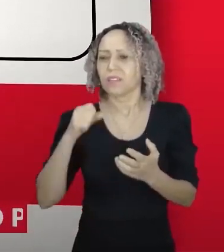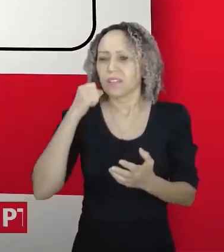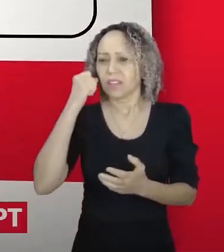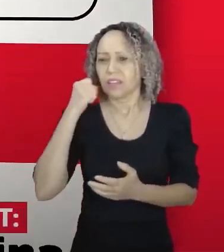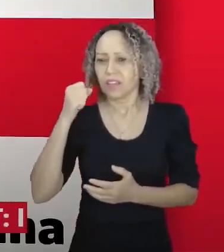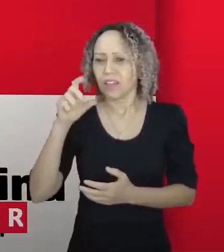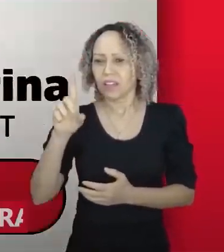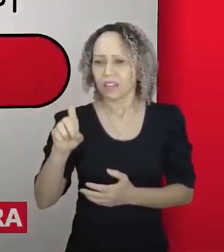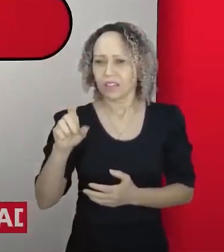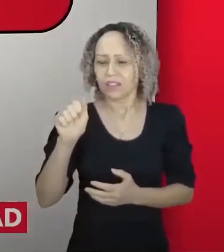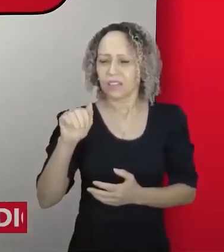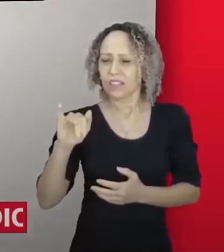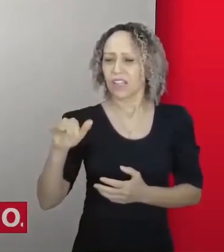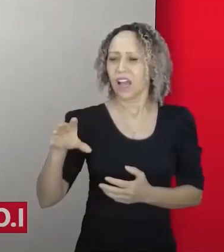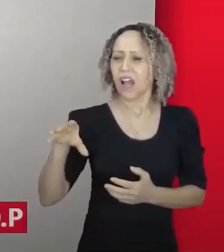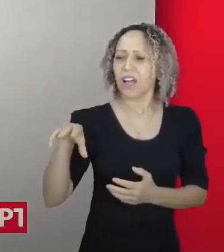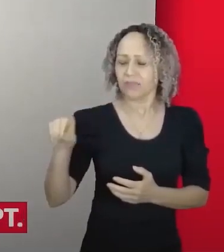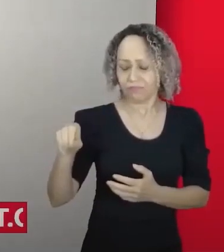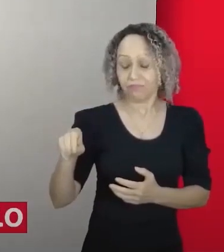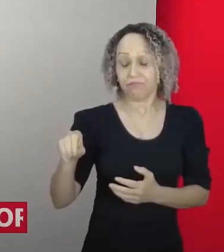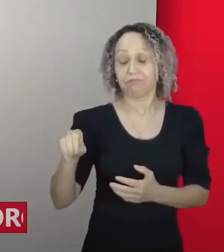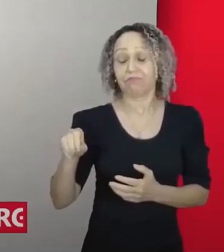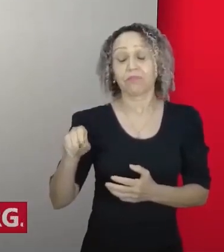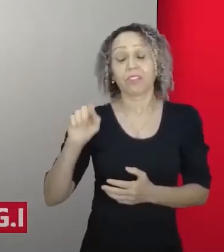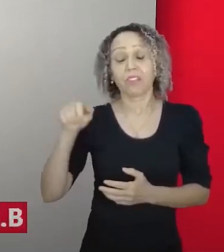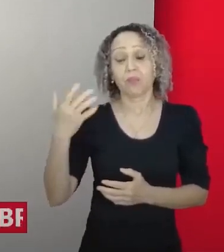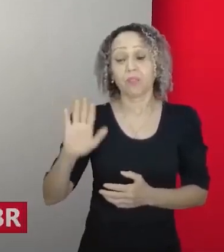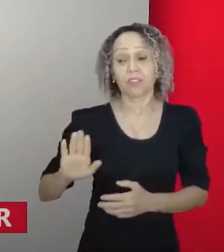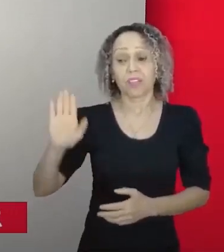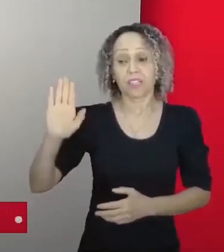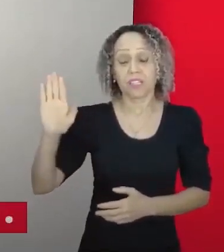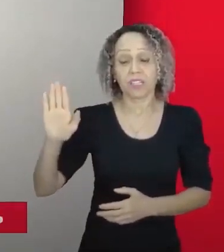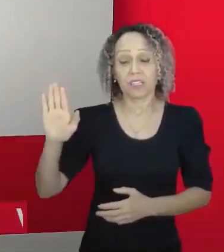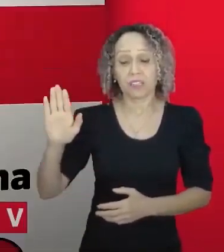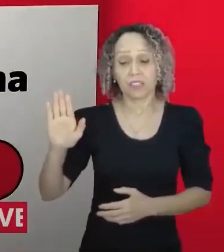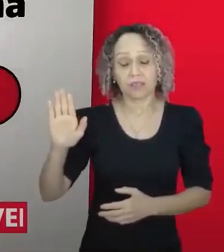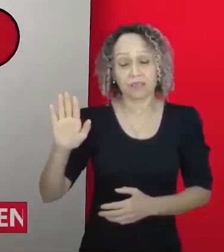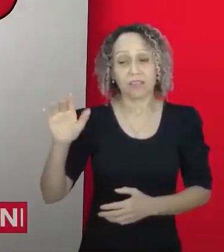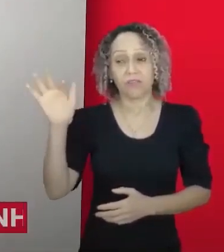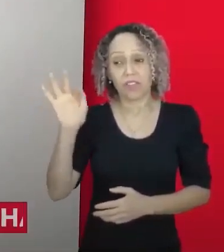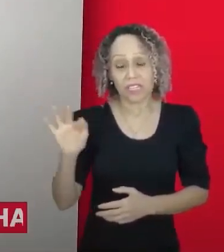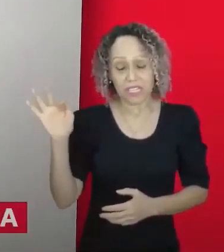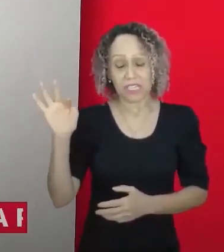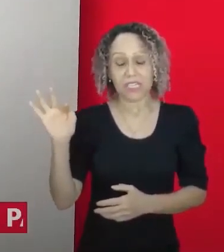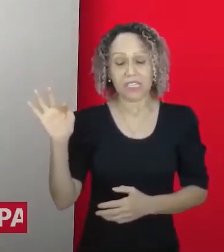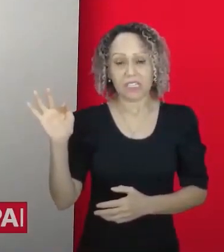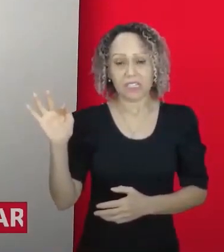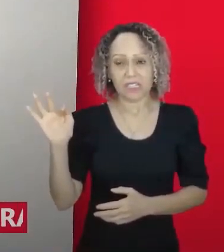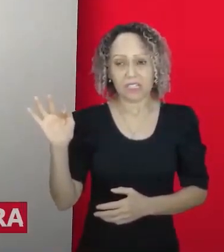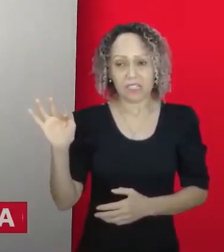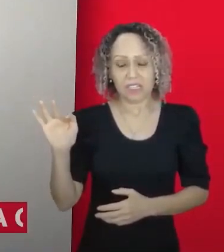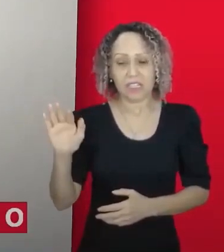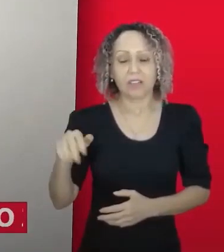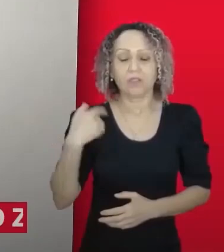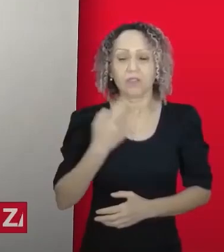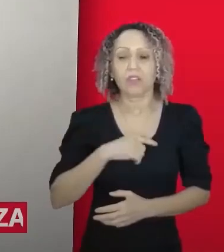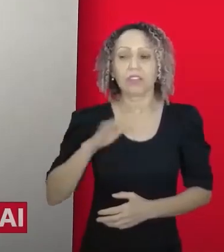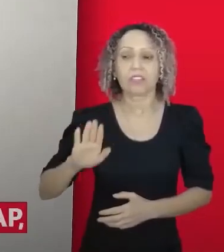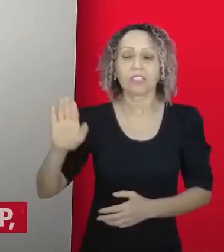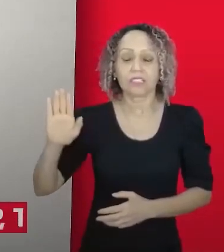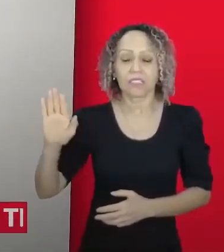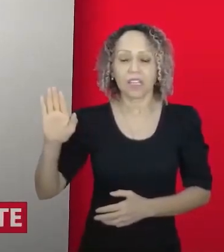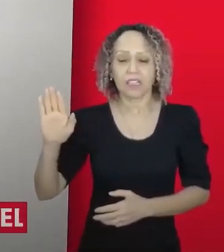Na sequência, nossos candidatos e candidatas a deputados e deputadas federais e os nossos candidatos e